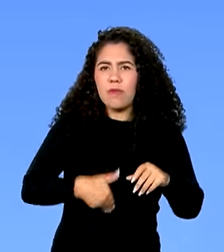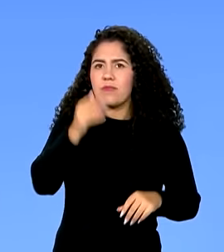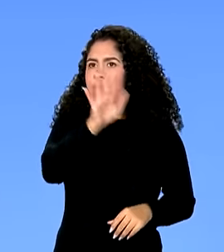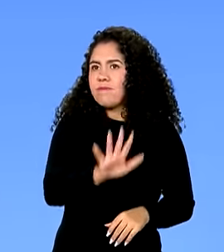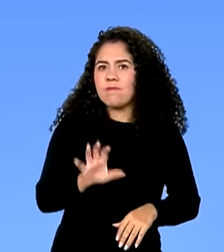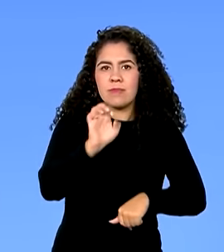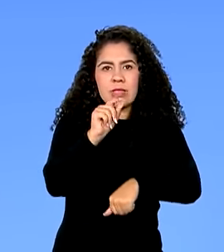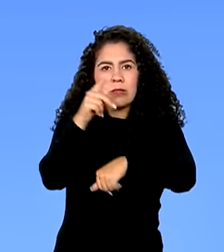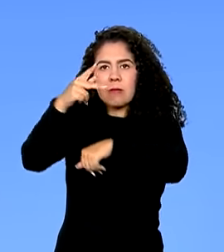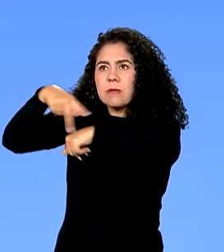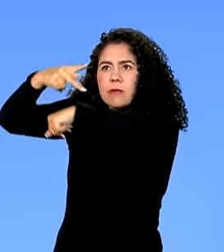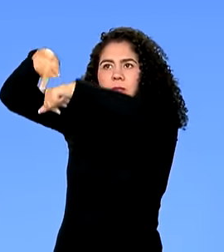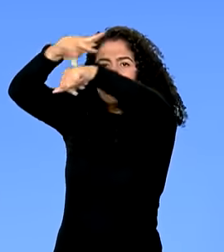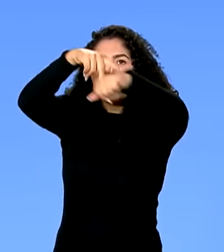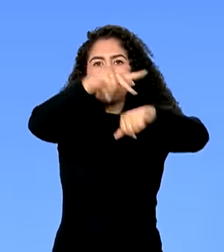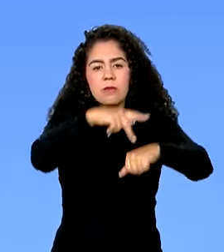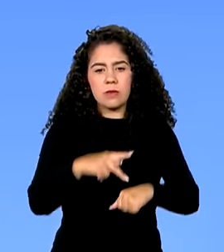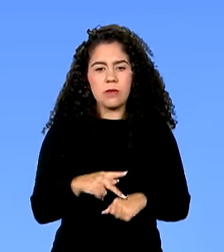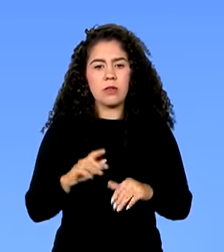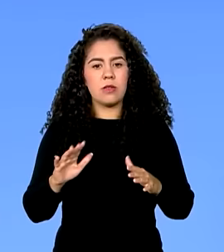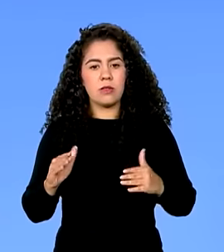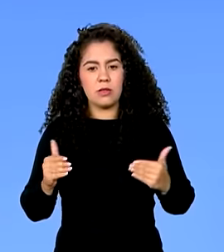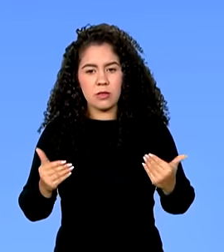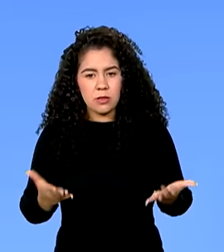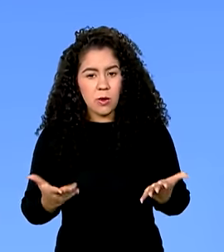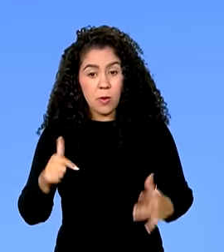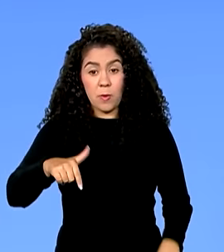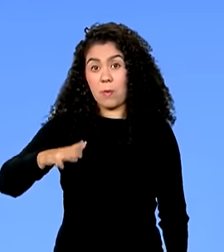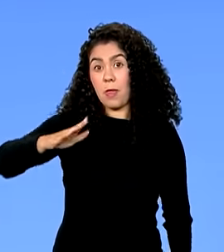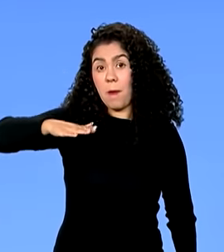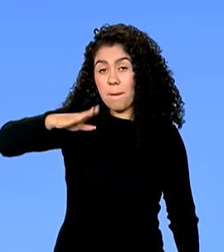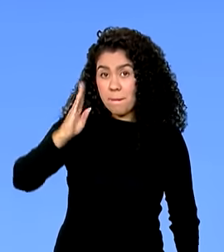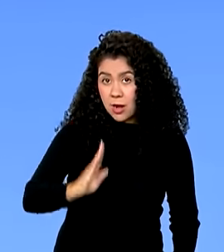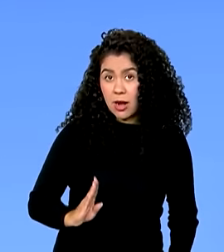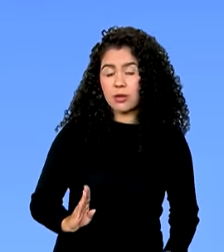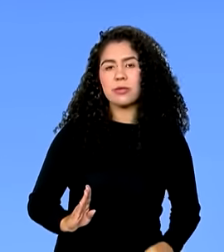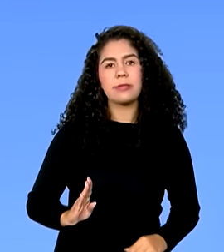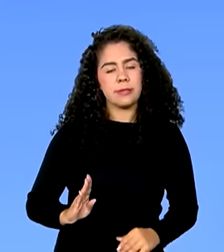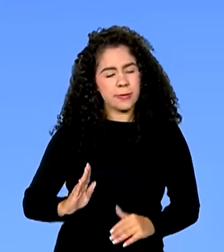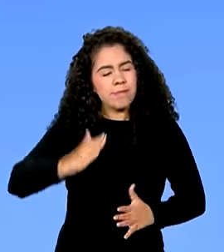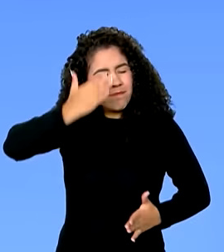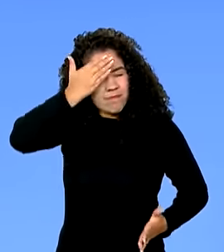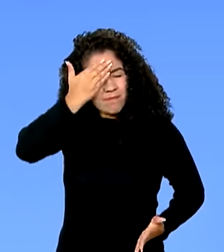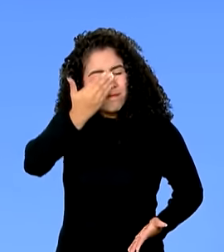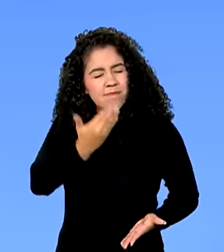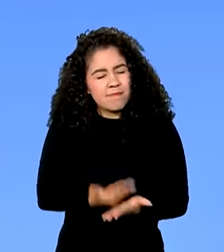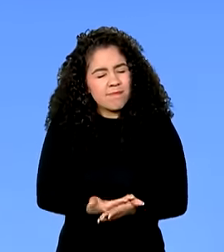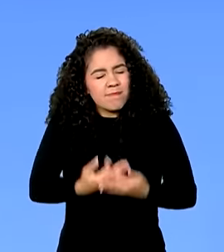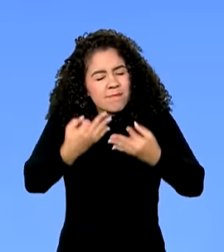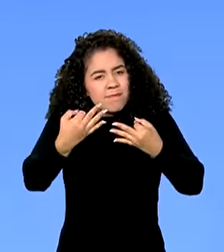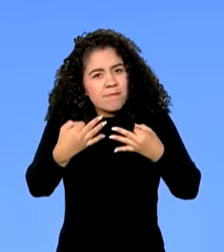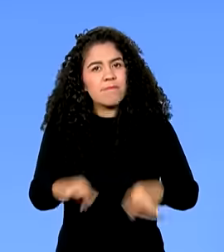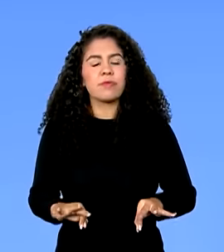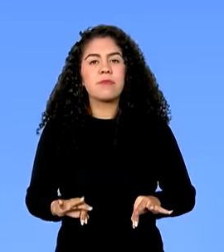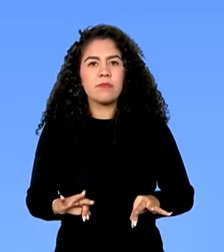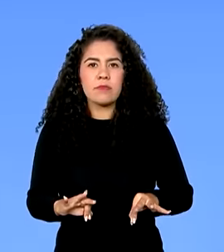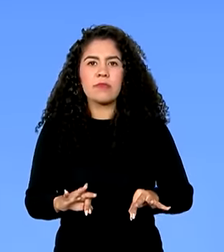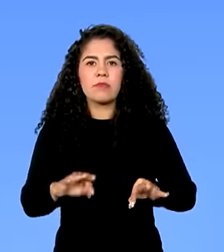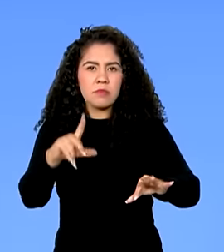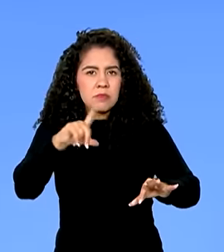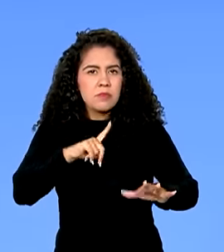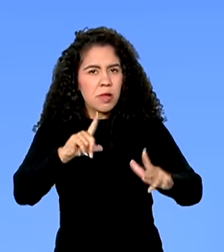Então o governo brasileiro sempre teve muita crença na força desse tipo de política